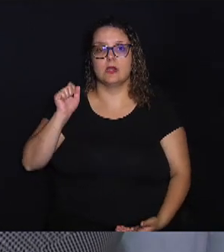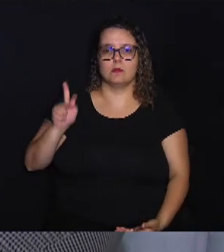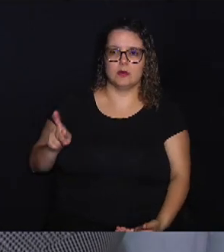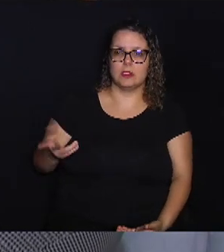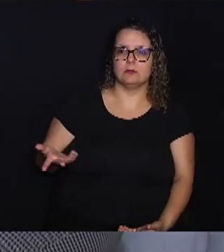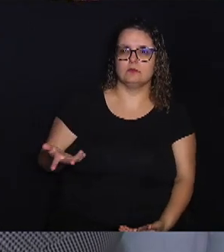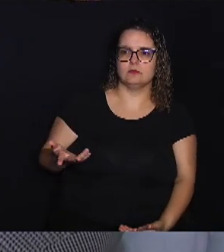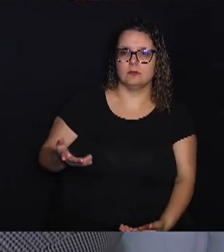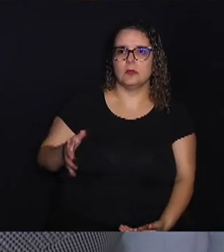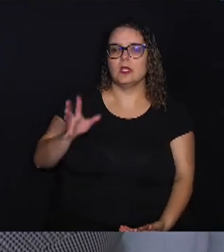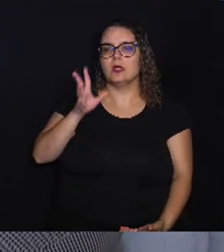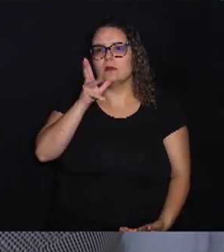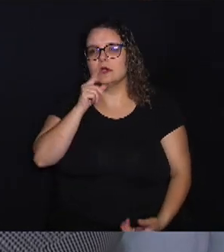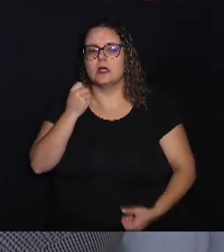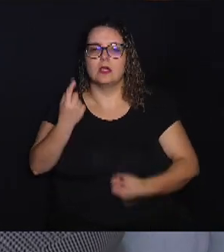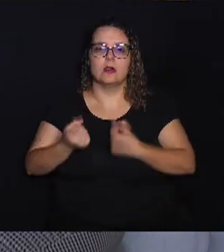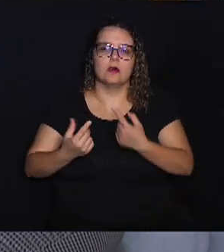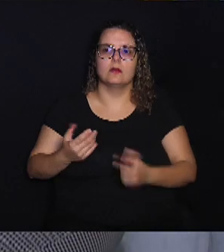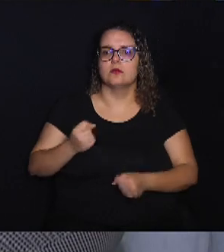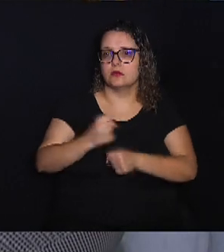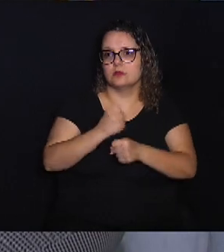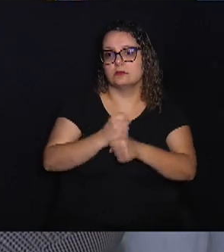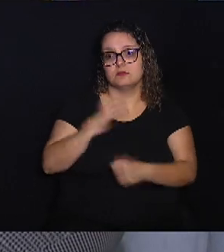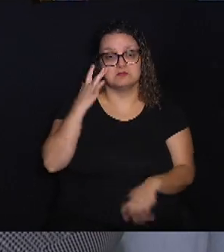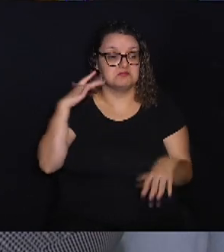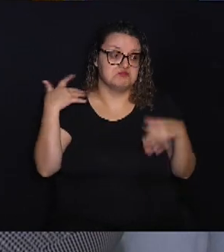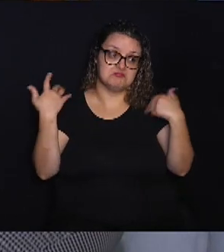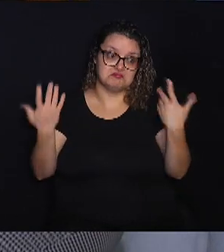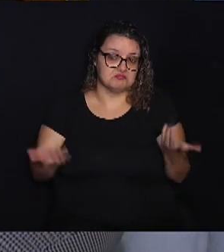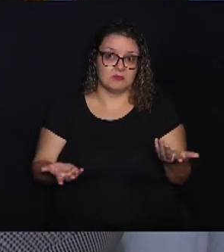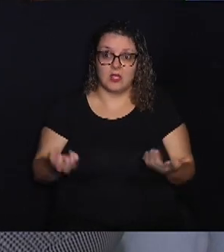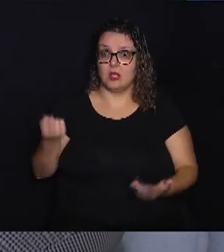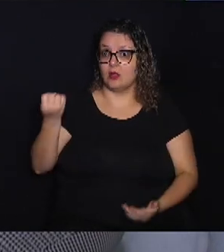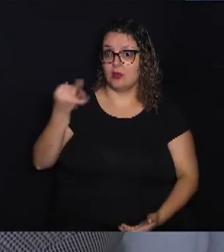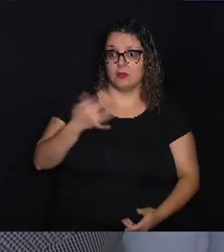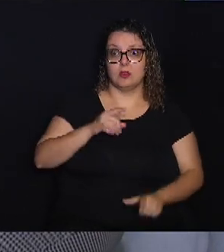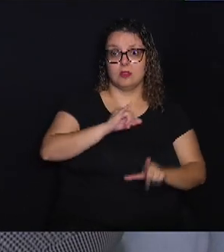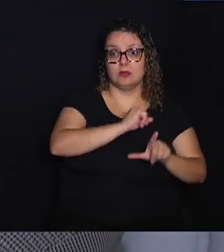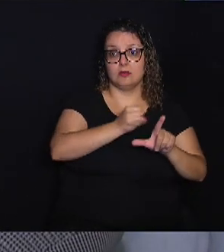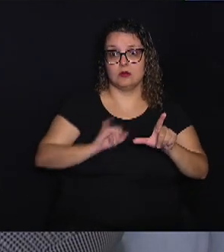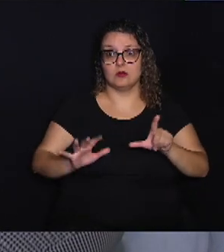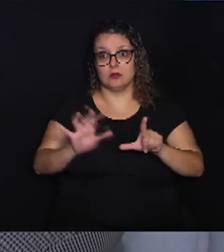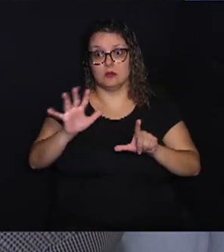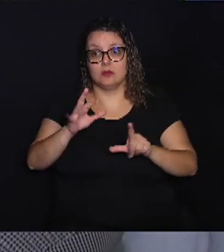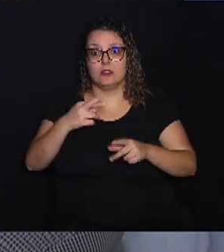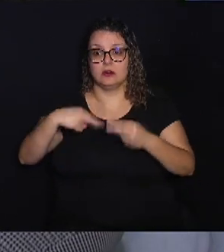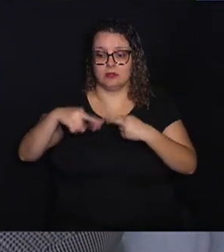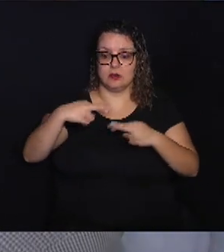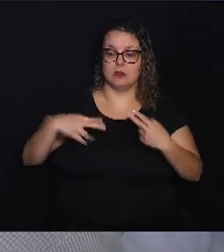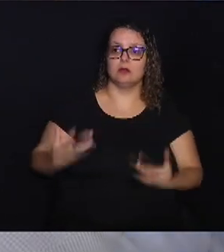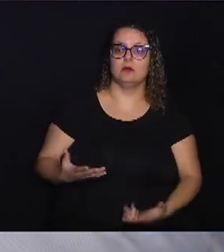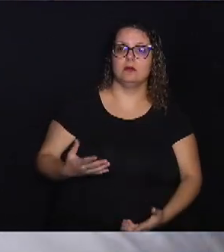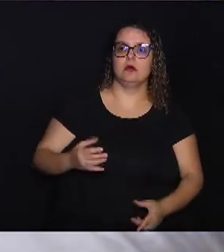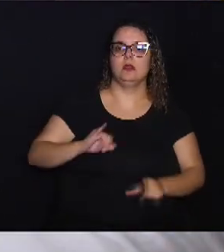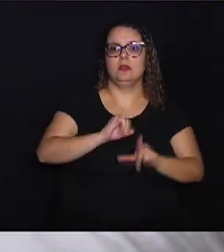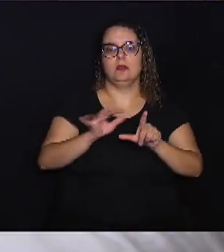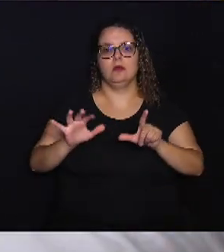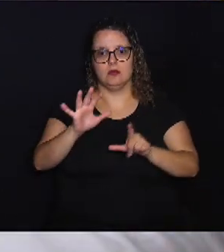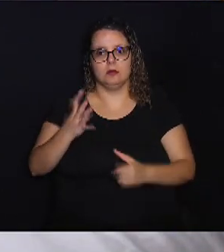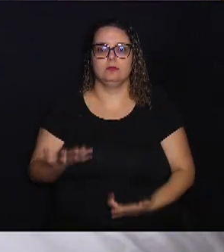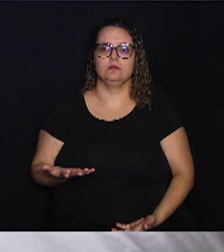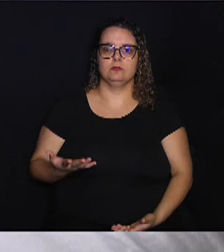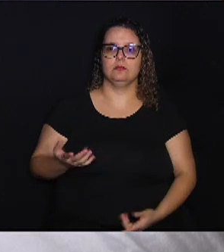Porque vai demorar alguns anos e você não sabe quanto vai estar a inflação. Então, você atrela a inflação para